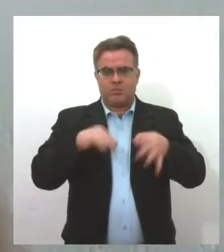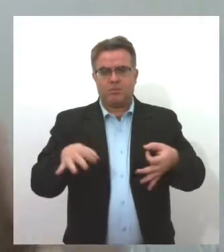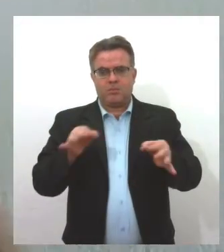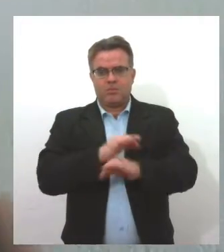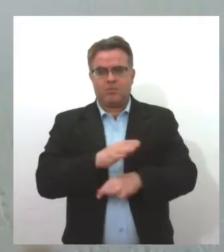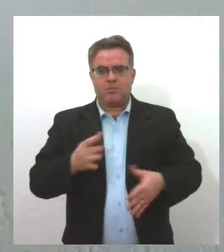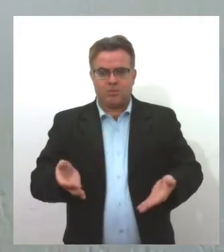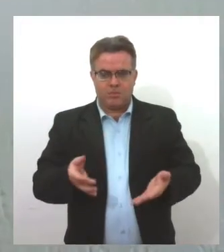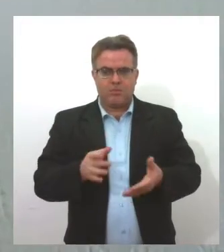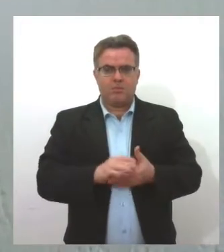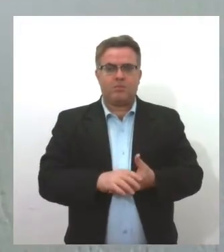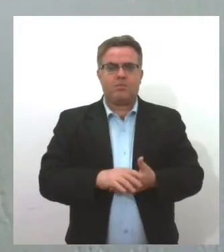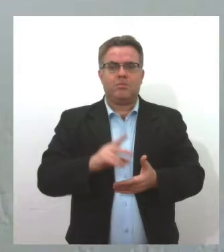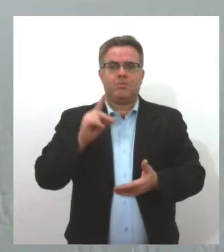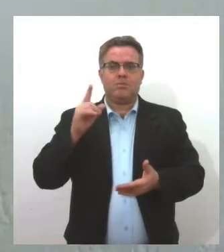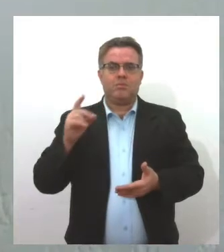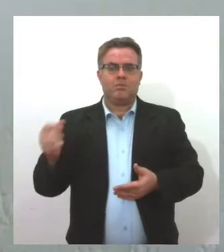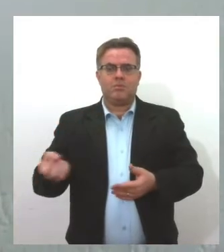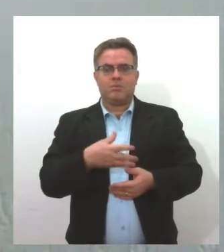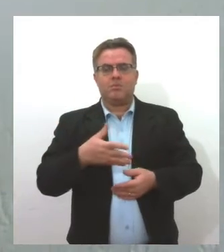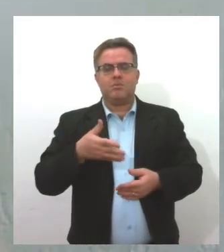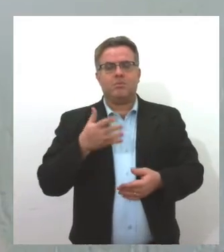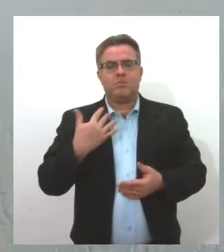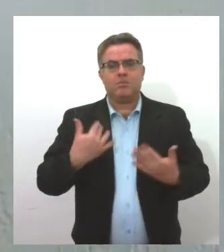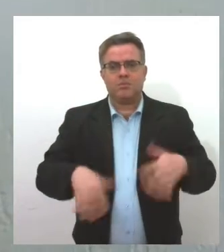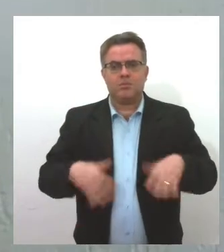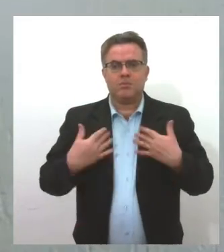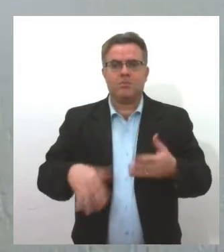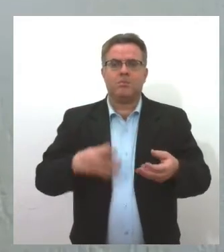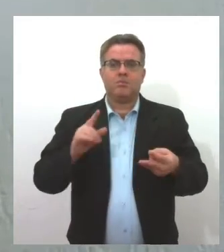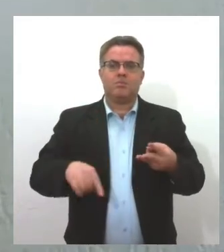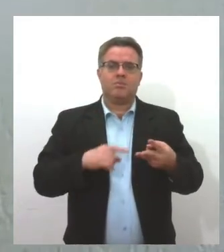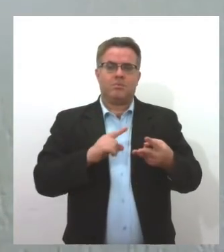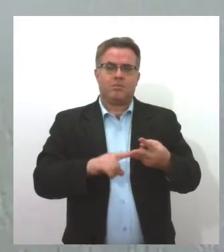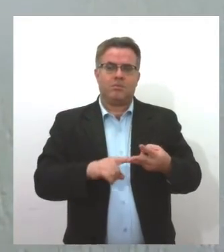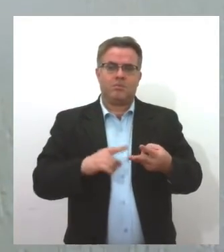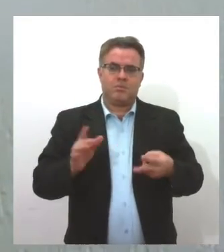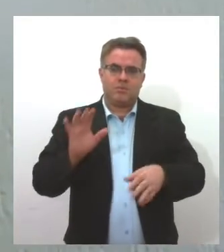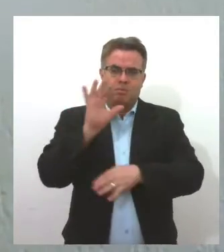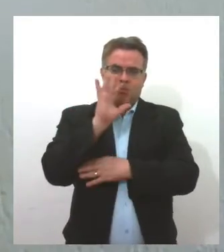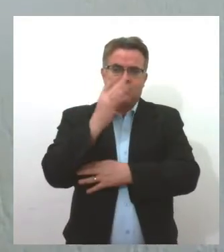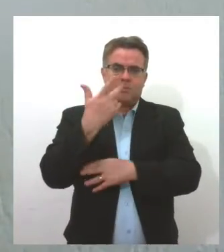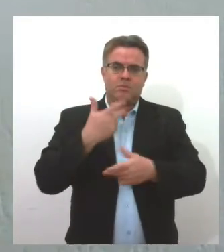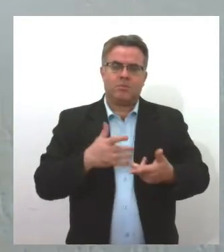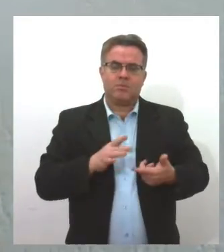Artes do Gustavo, então está aí novinho. E nós temos um alto de Natal chamado